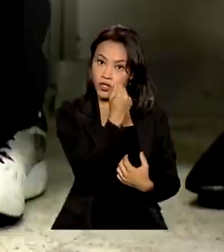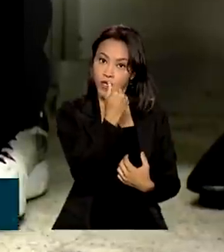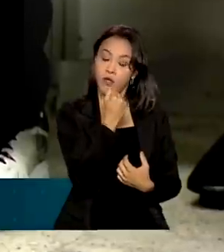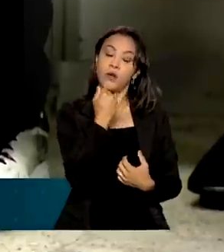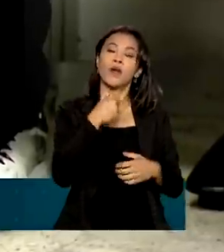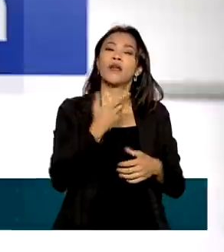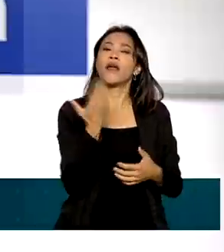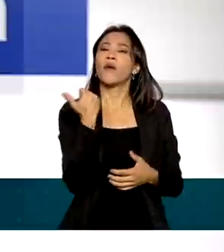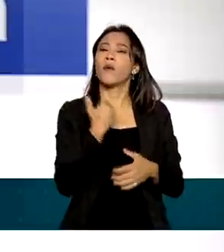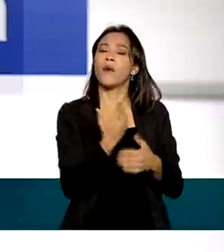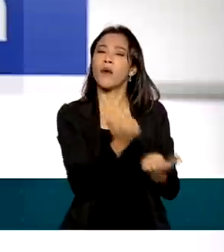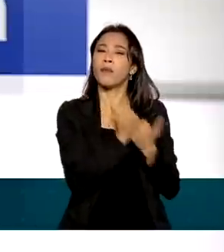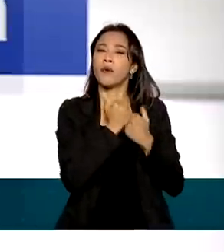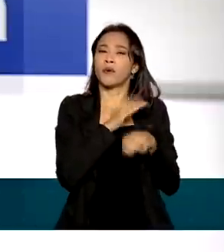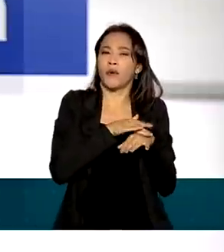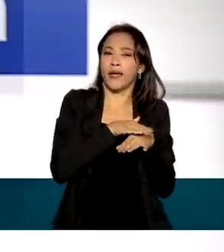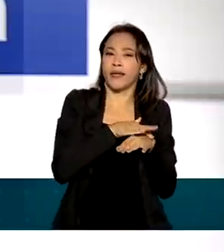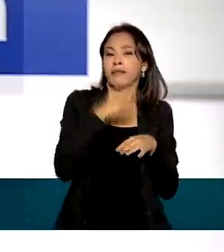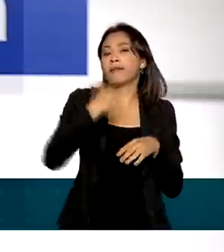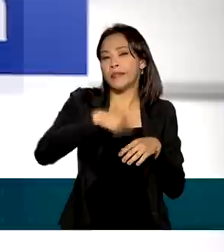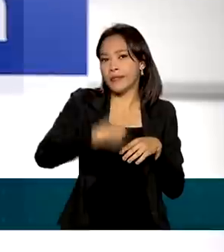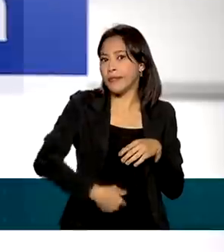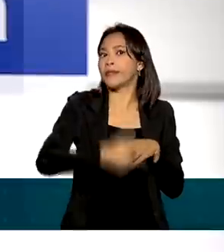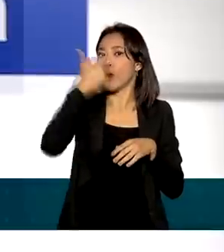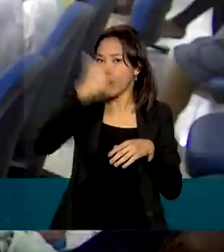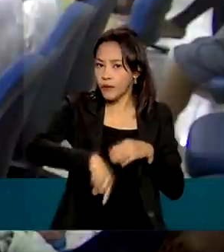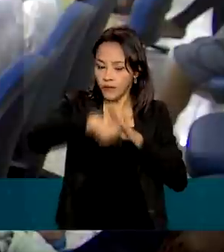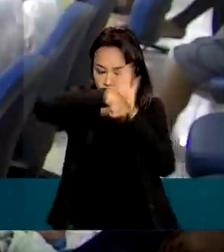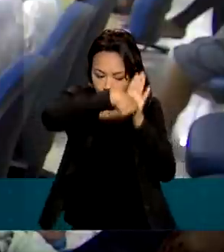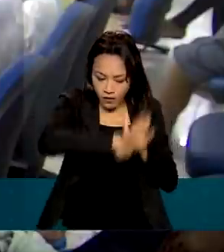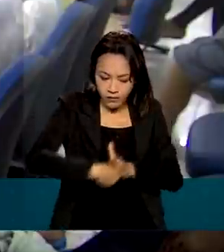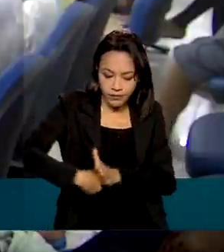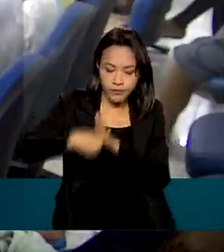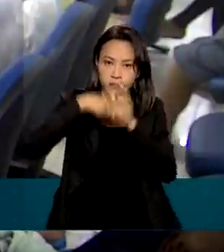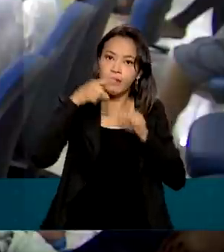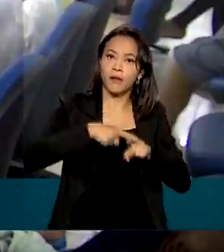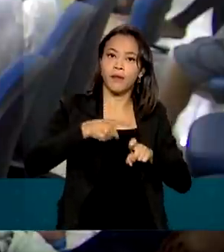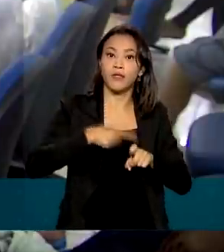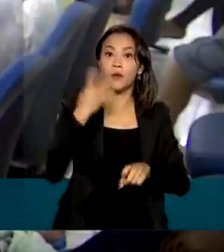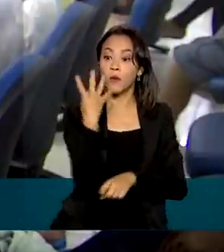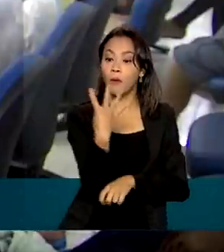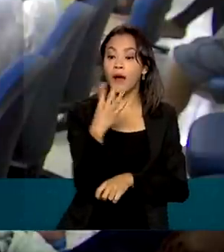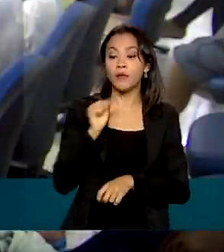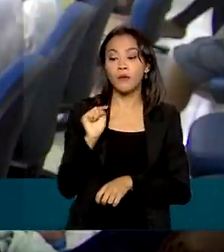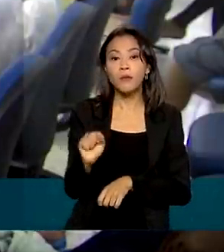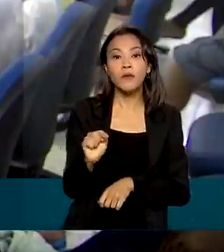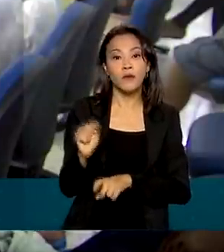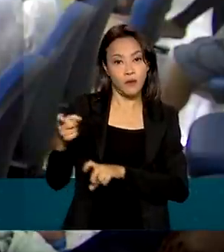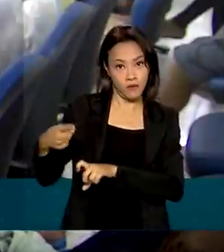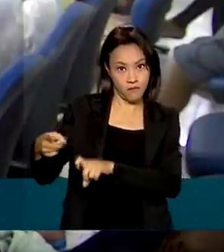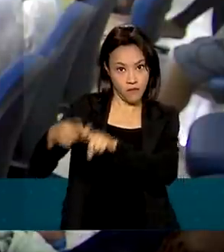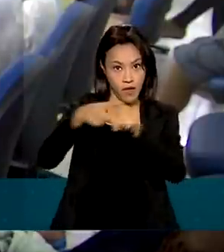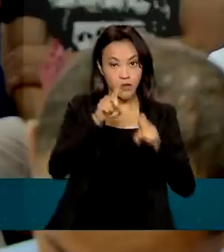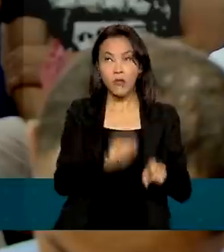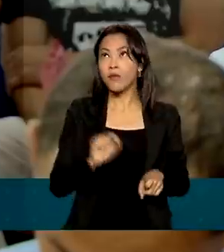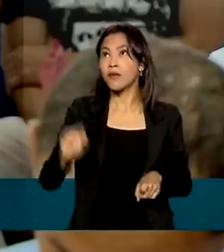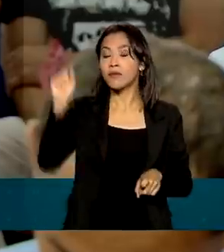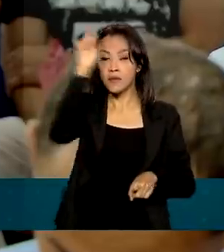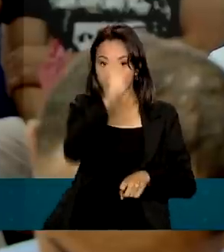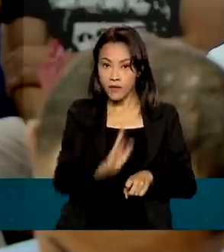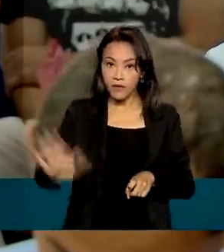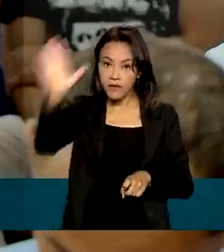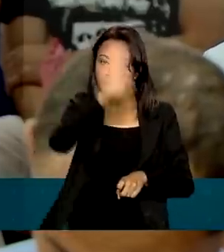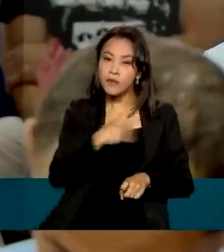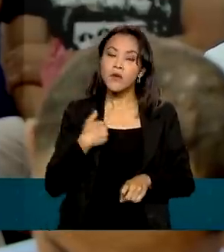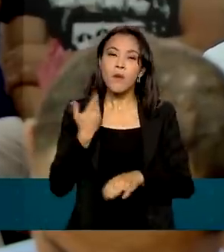antigo auxílio doença, precisa passar por perícia médica. São 4 mil médicos peritos em todo o Brasil para